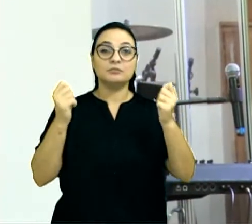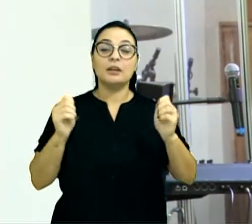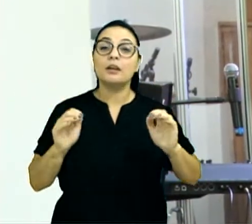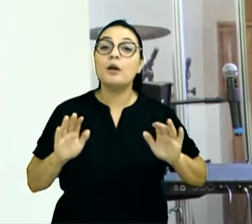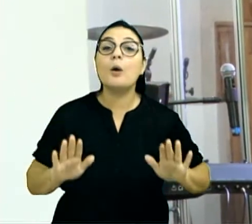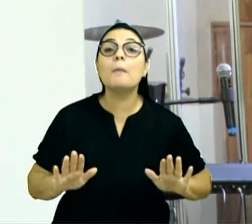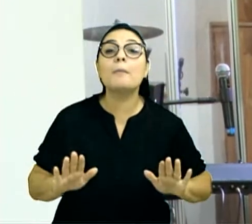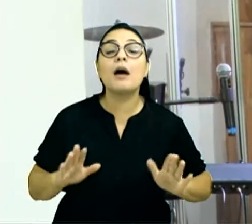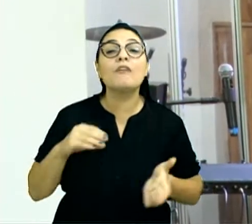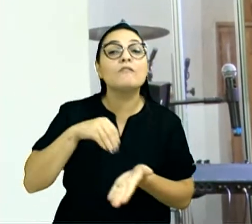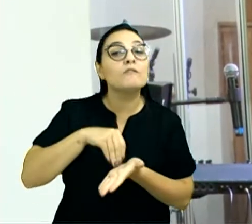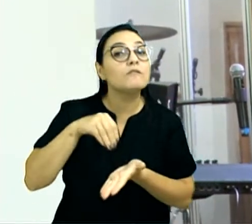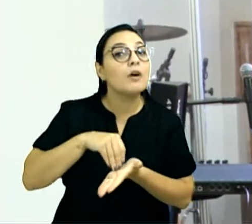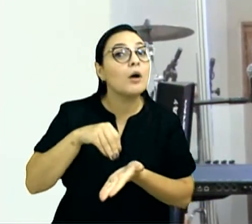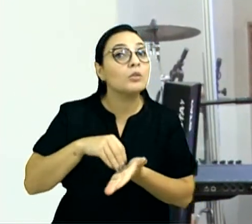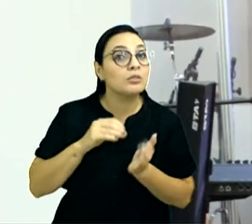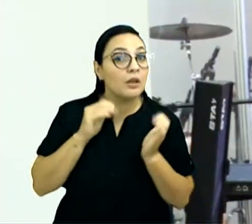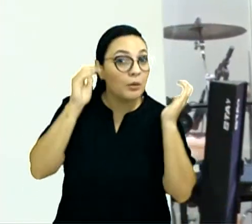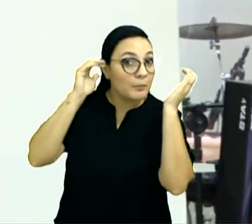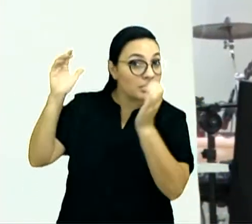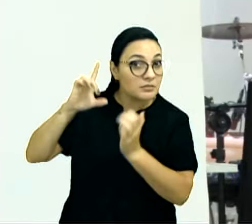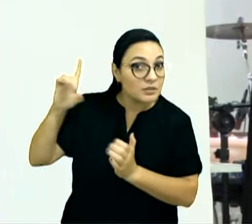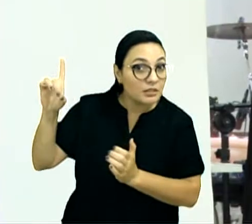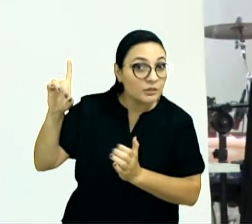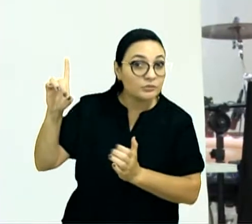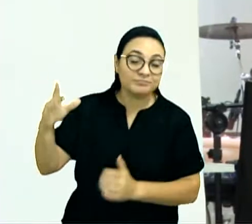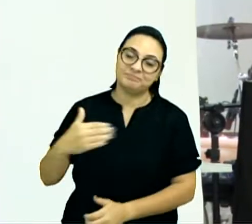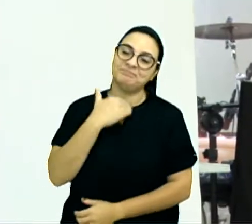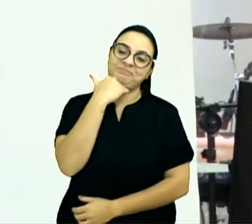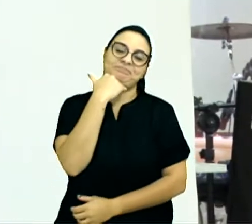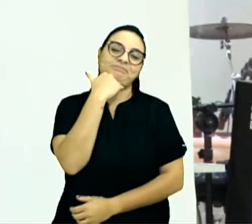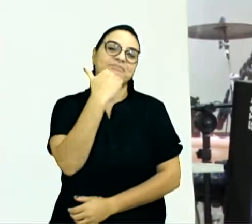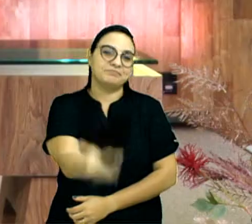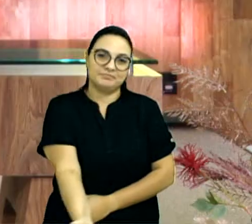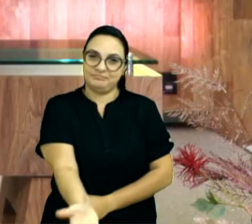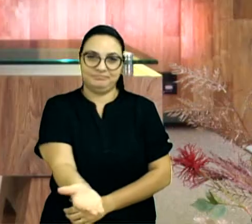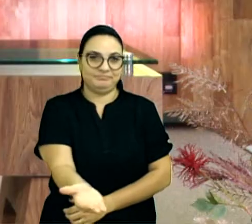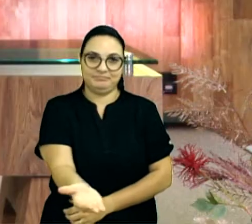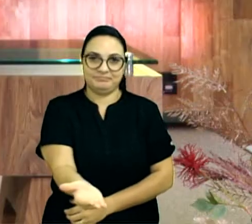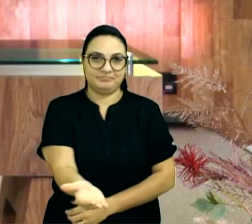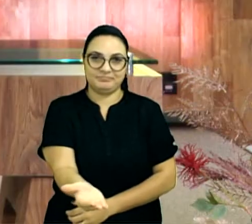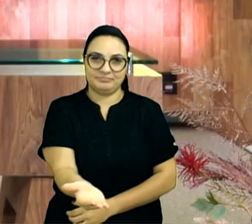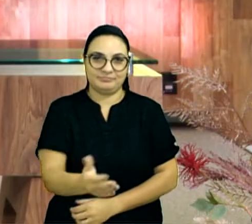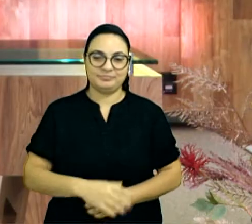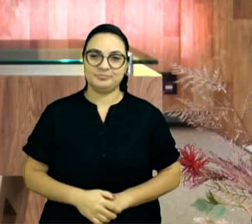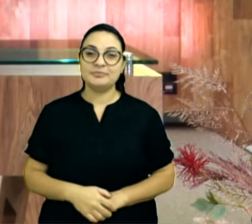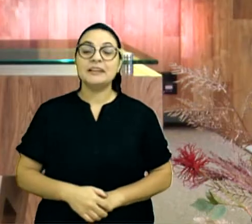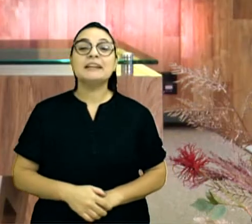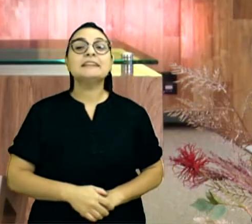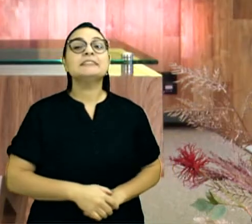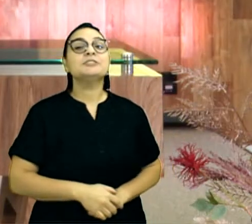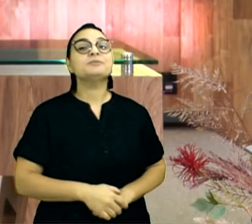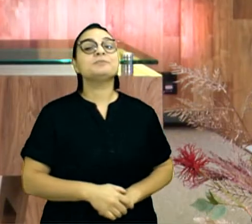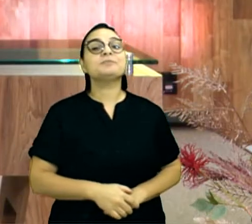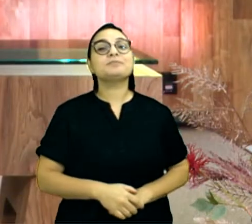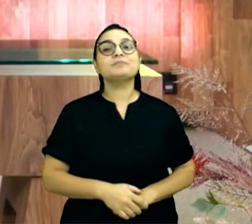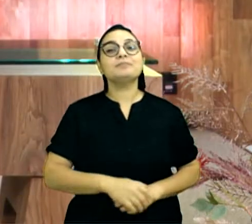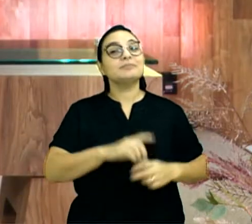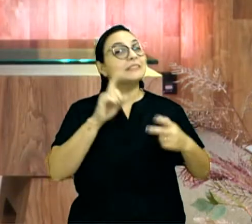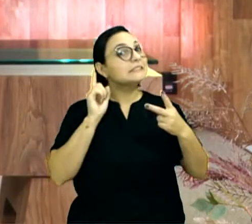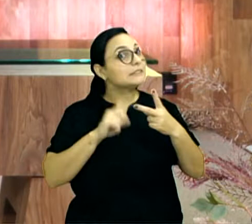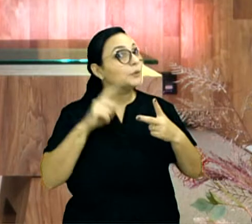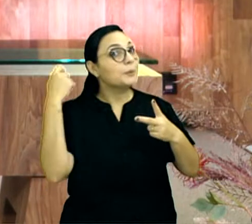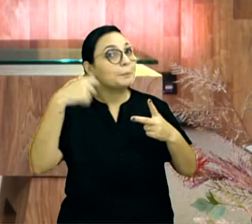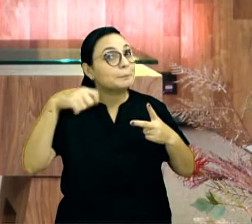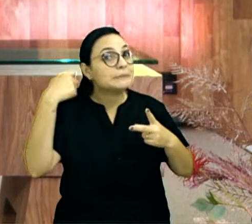mas se você não faz a vontade de Deus, não tem valor nenhum. Segunda coisa, fazer a vontade